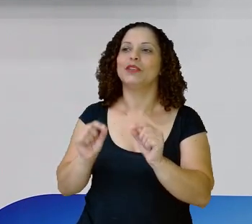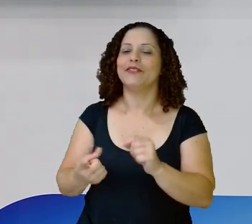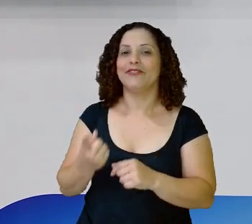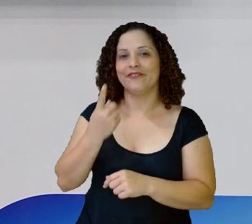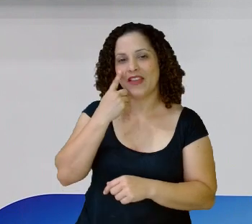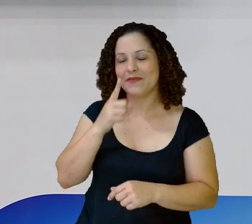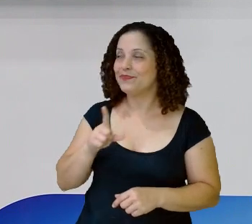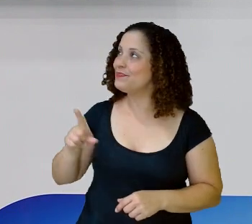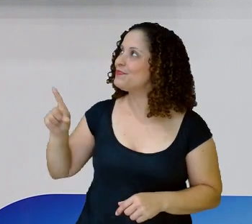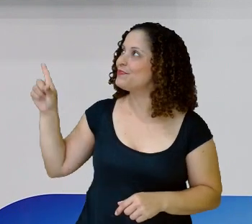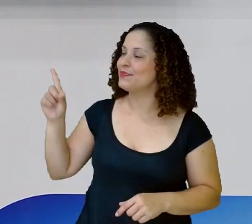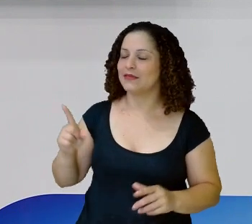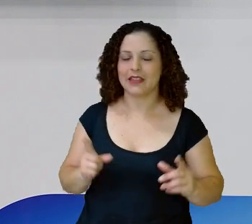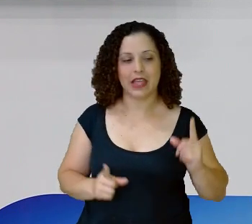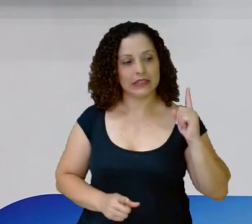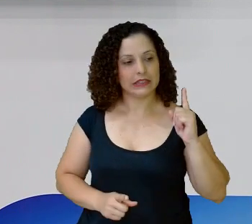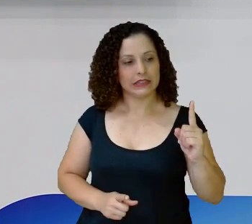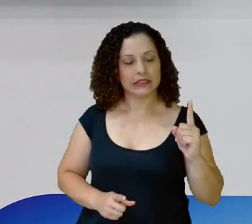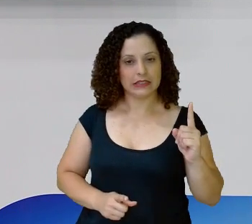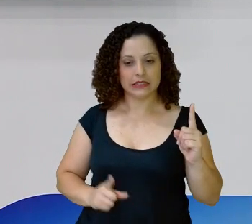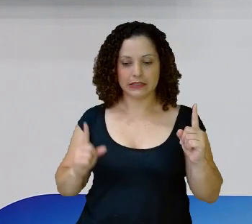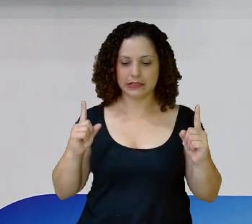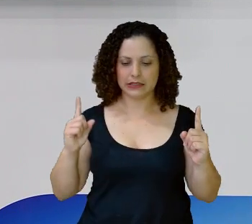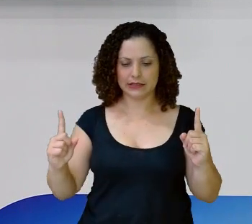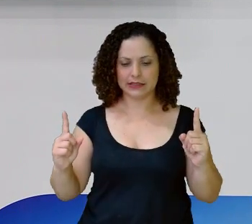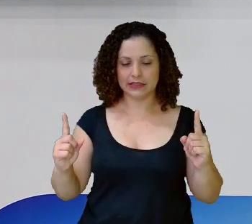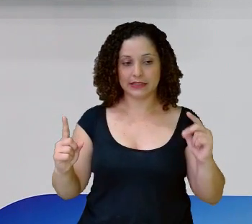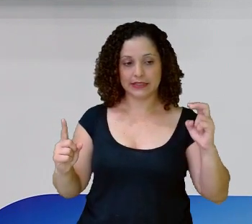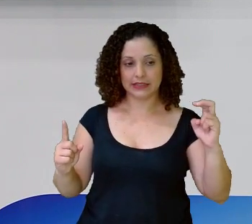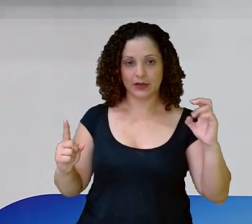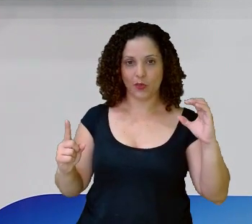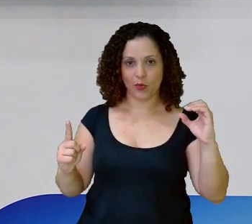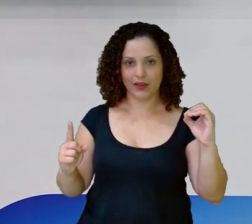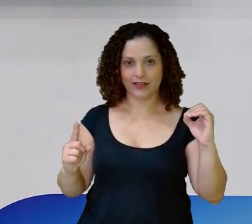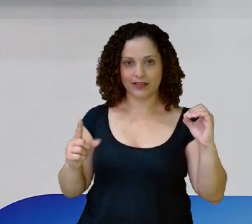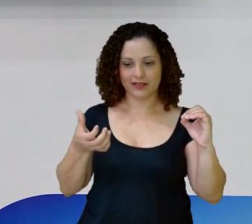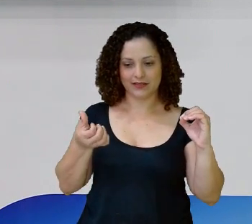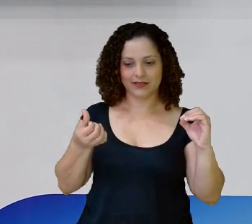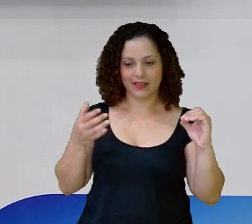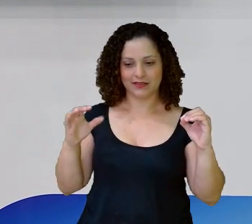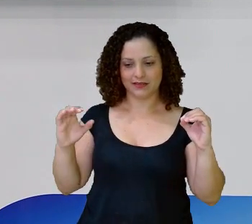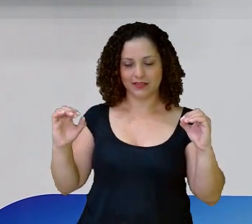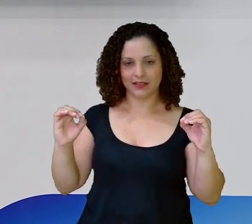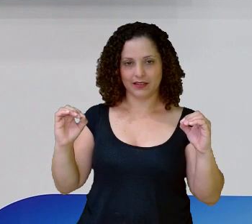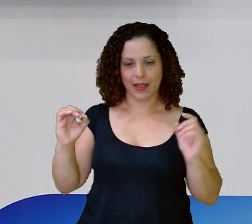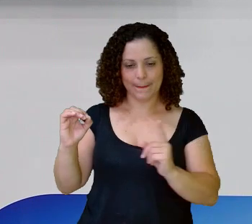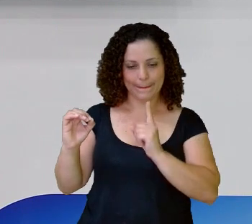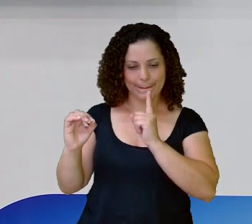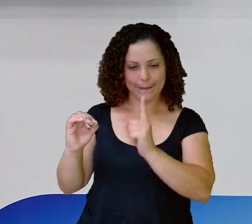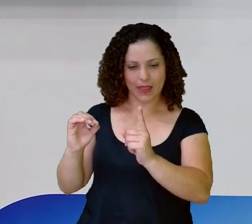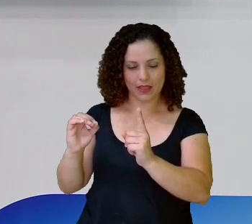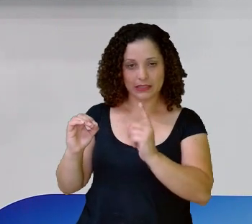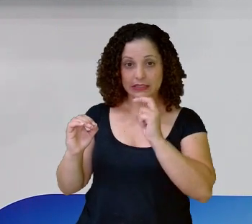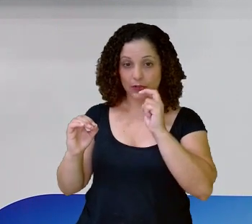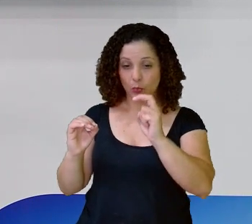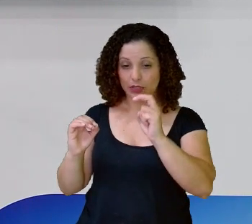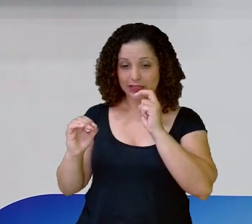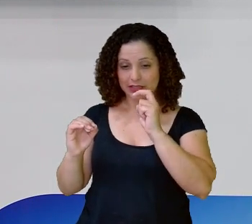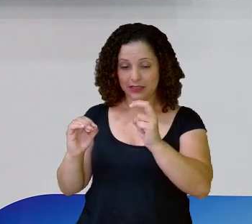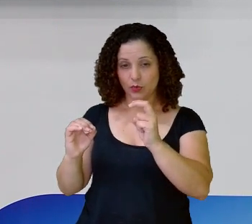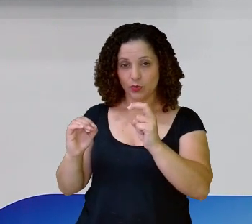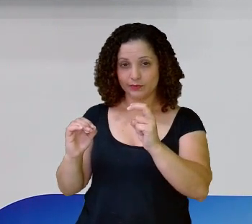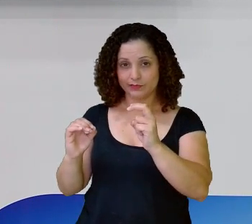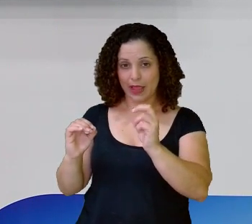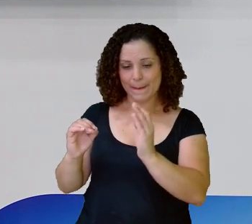O meio De 50 E 60 Né? 55 Eu mostrei Aqui 55 Então 57